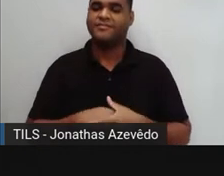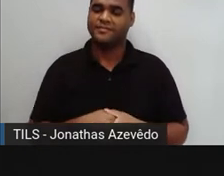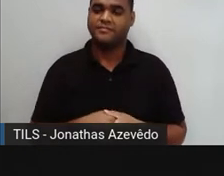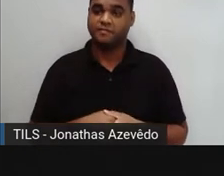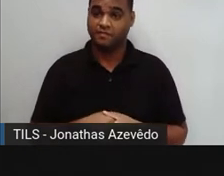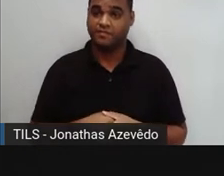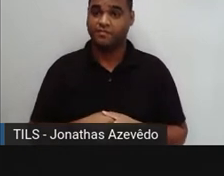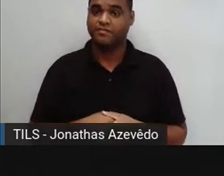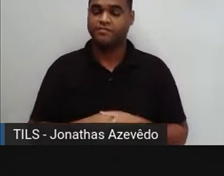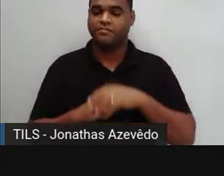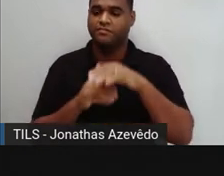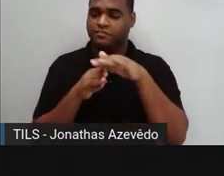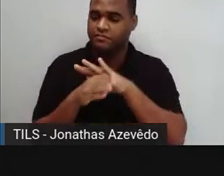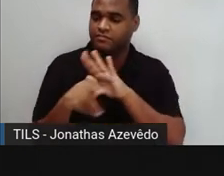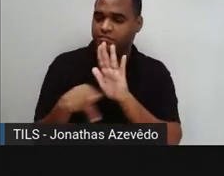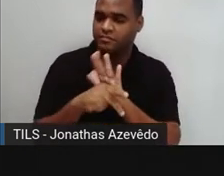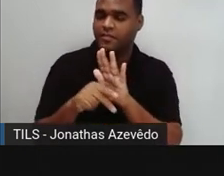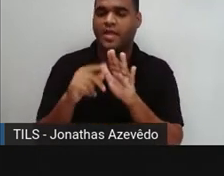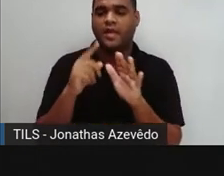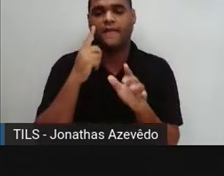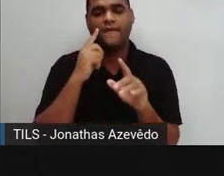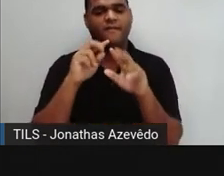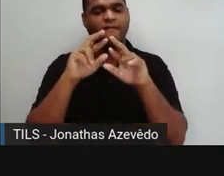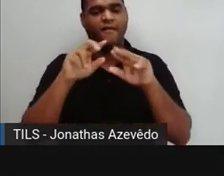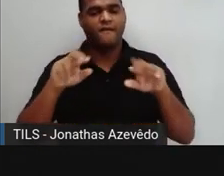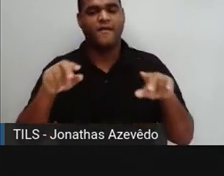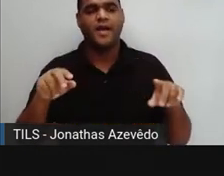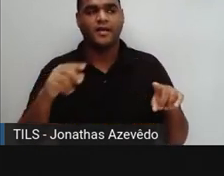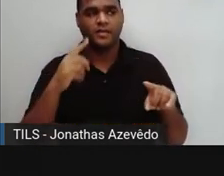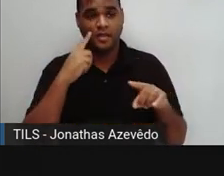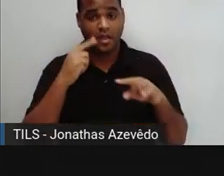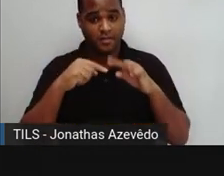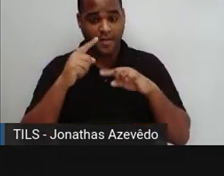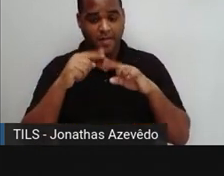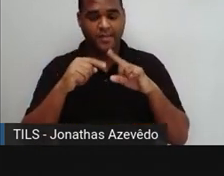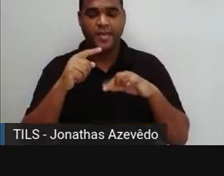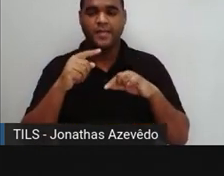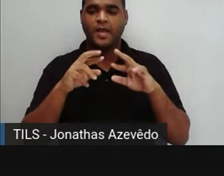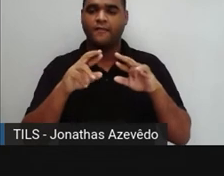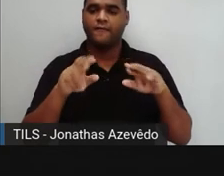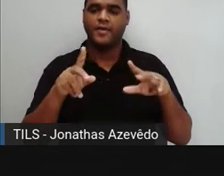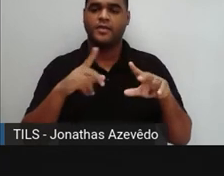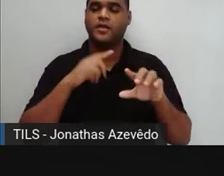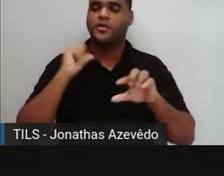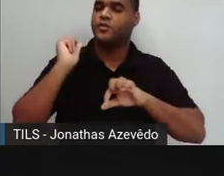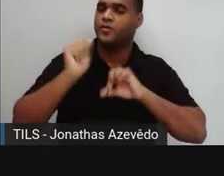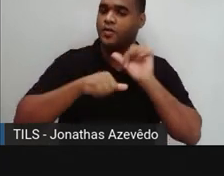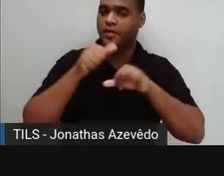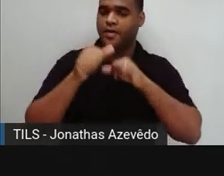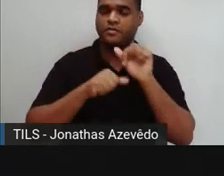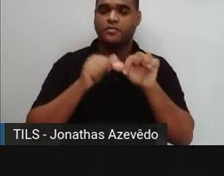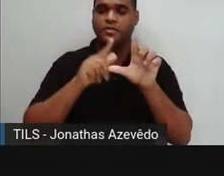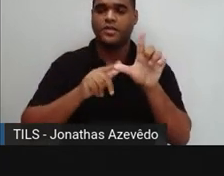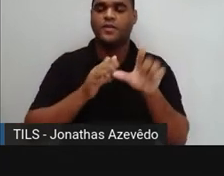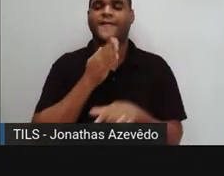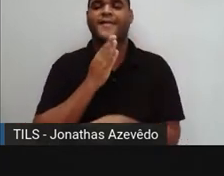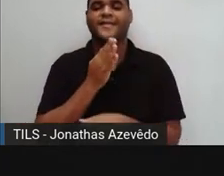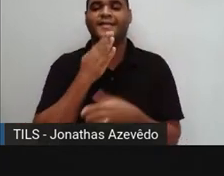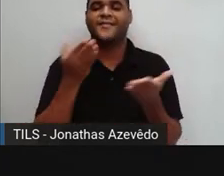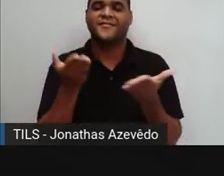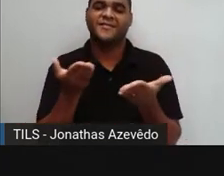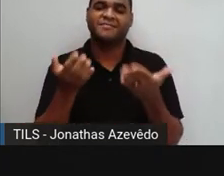uma apropriação desses símbolos, para transformar esses símbolos nas letras que nós conhecemos